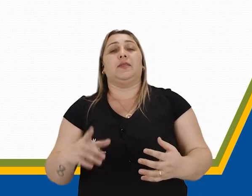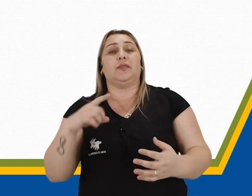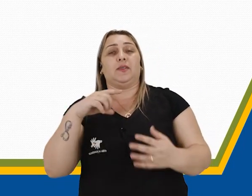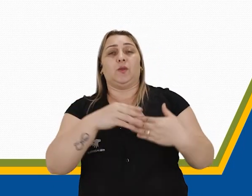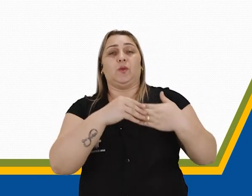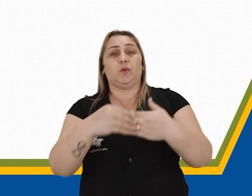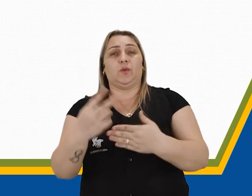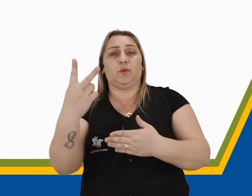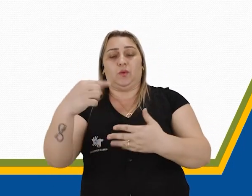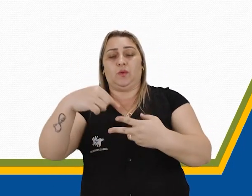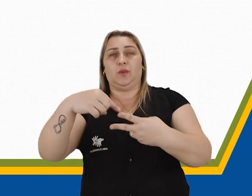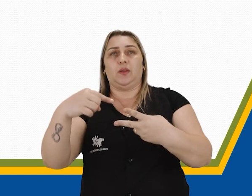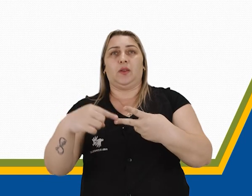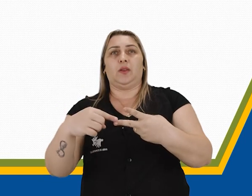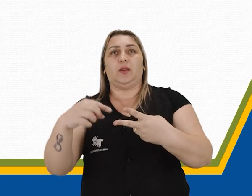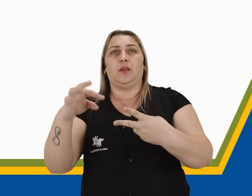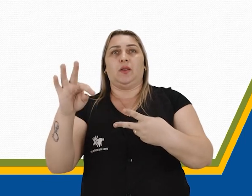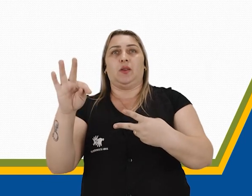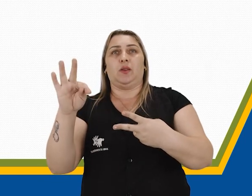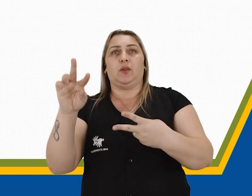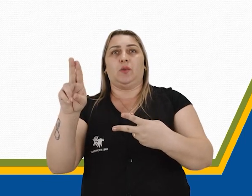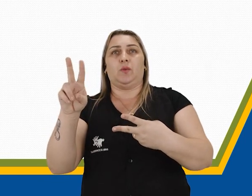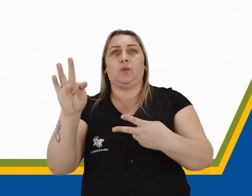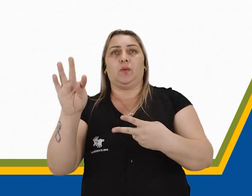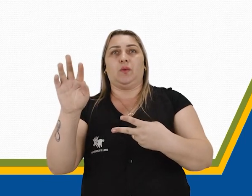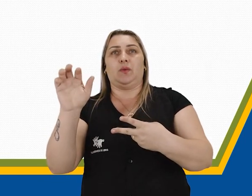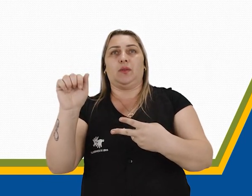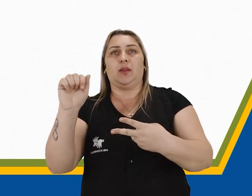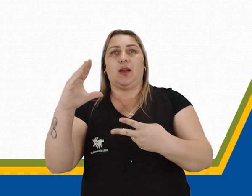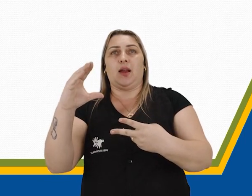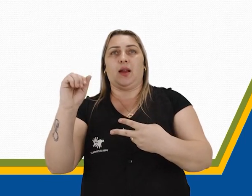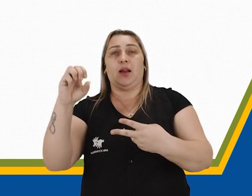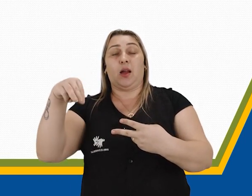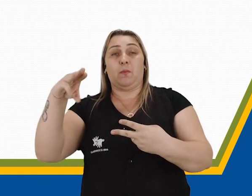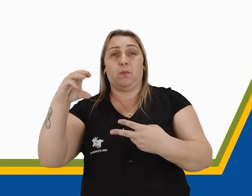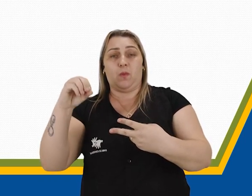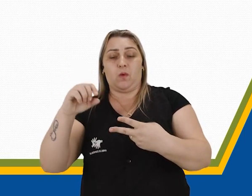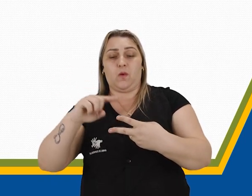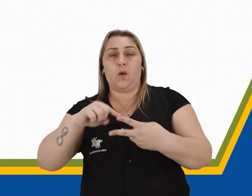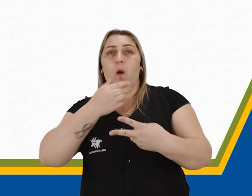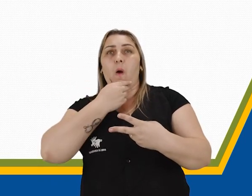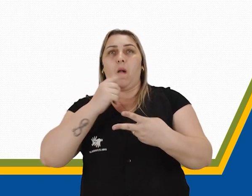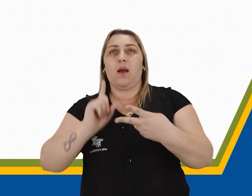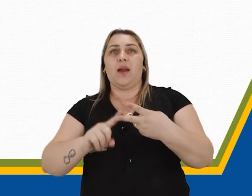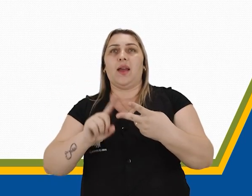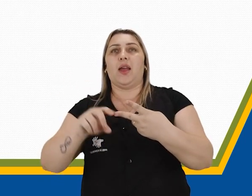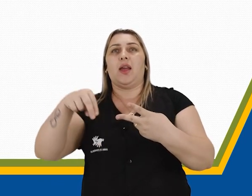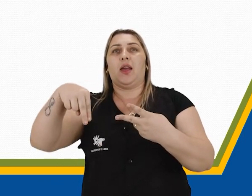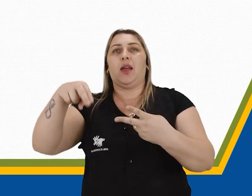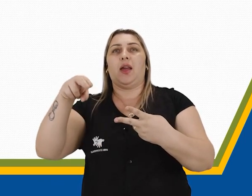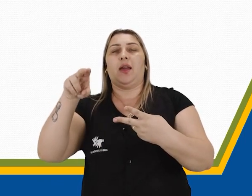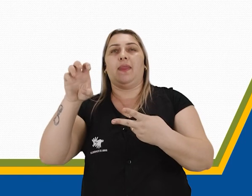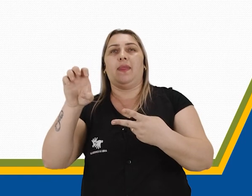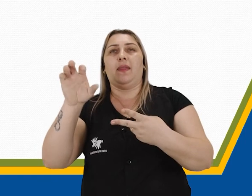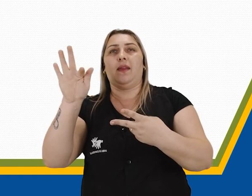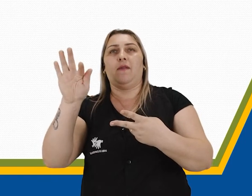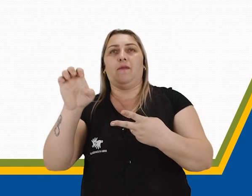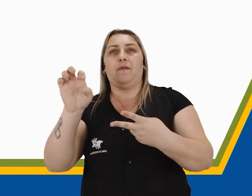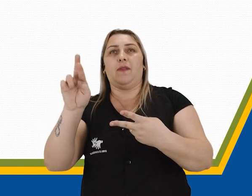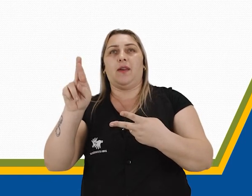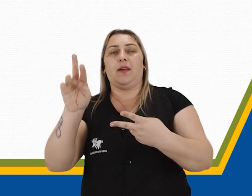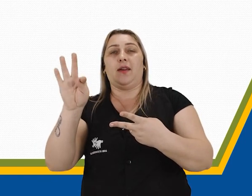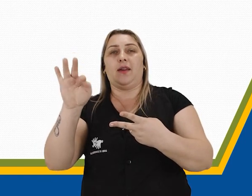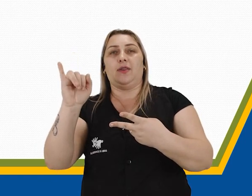exemplos, Tuta Camo e Nefertiti, que são duas figuras muito importantes da história egípcia também. Vocês podem